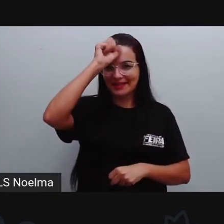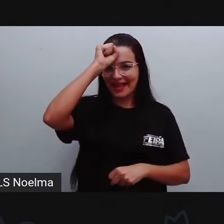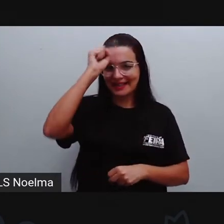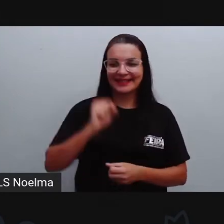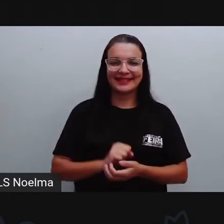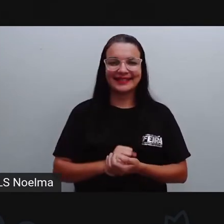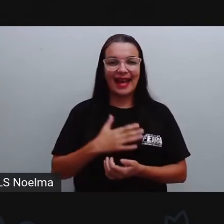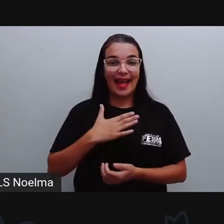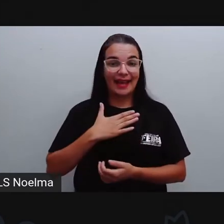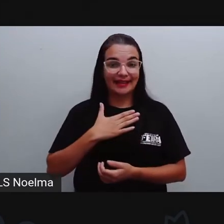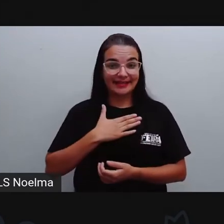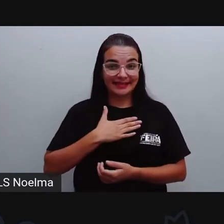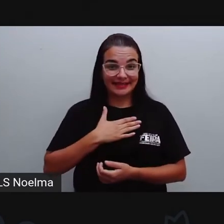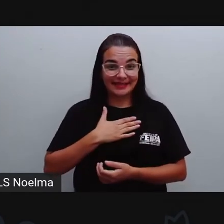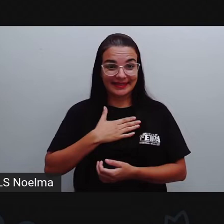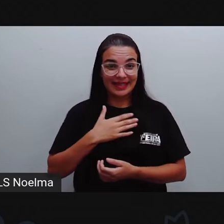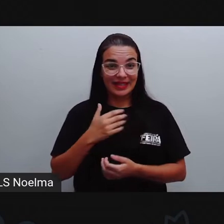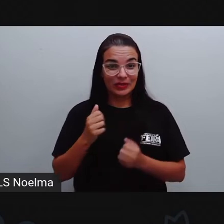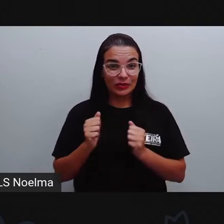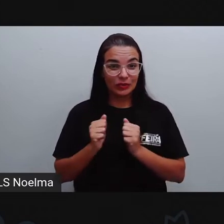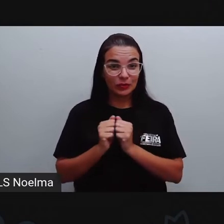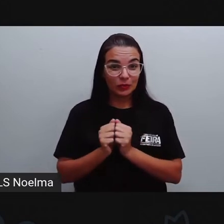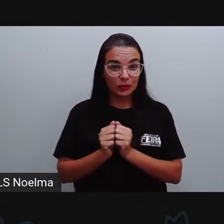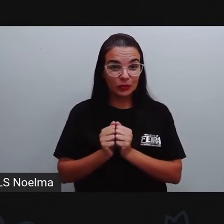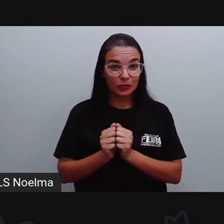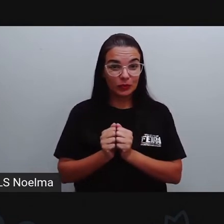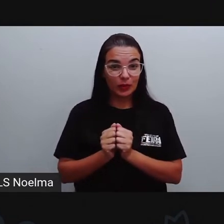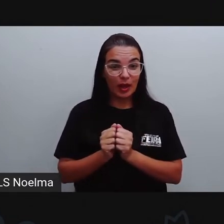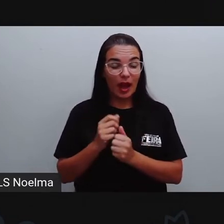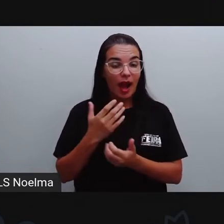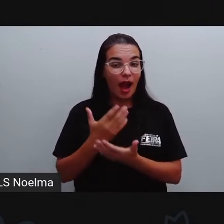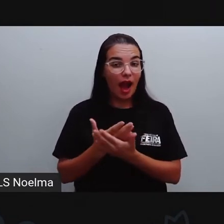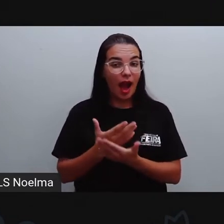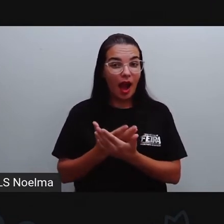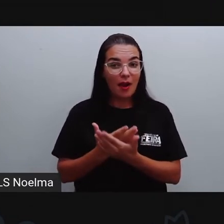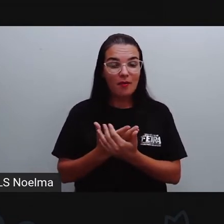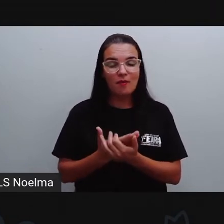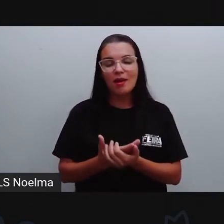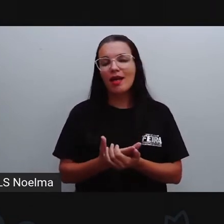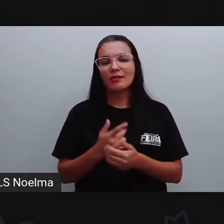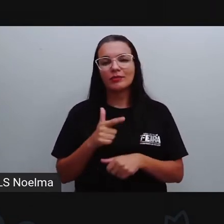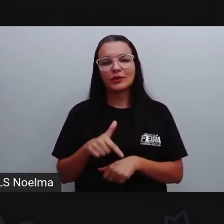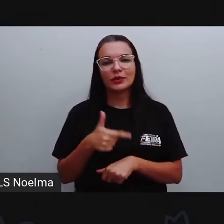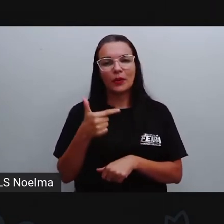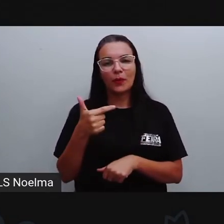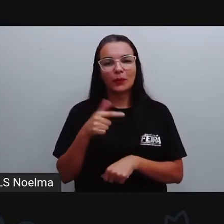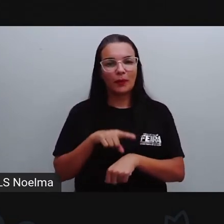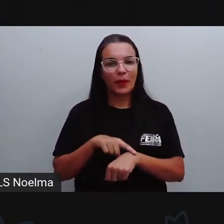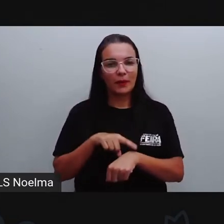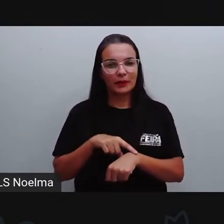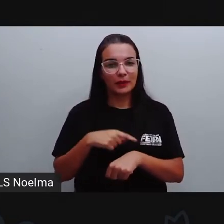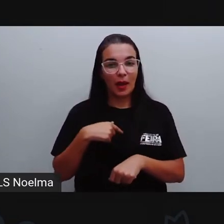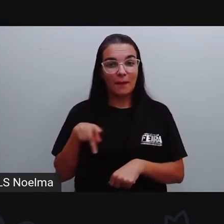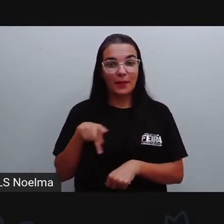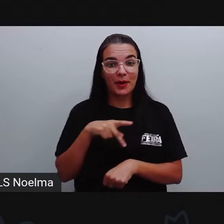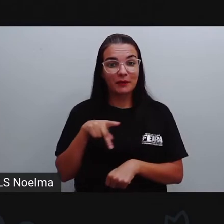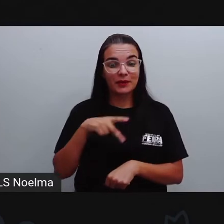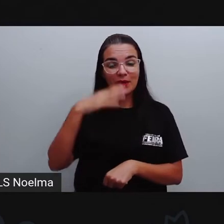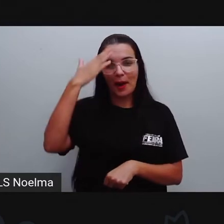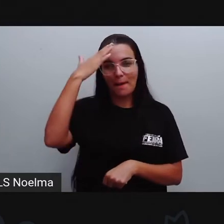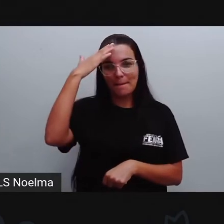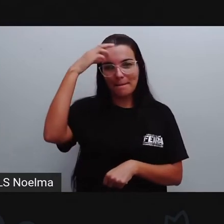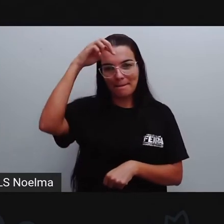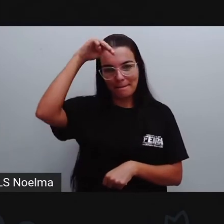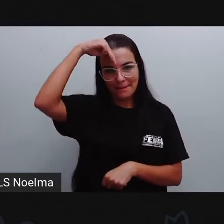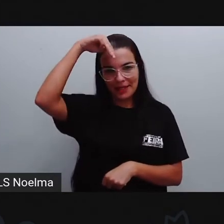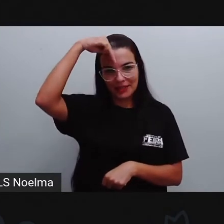aprendizagem, certo? Nós estamos aqui reunidos para mais uma aula, nosso segundo momento. Eu sou a professora Mirti